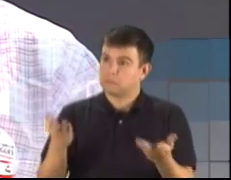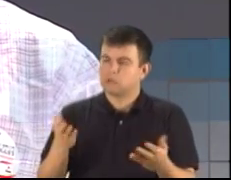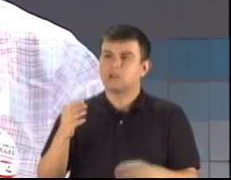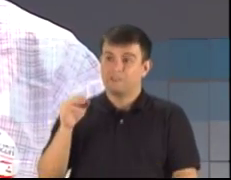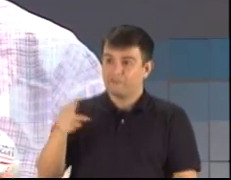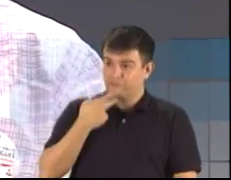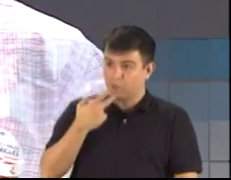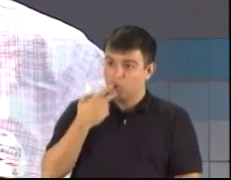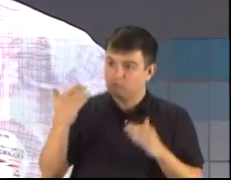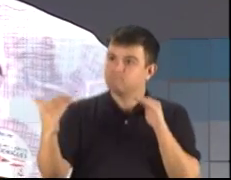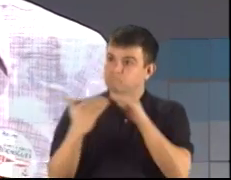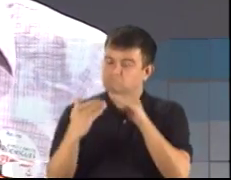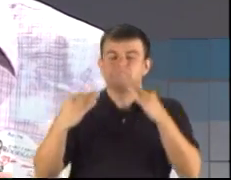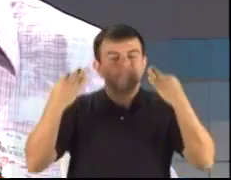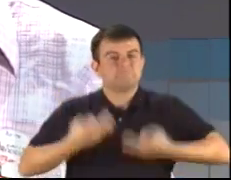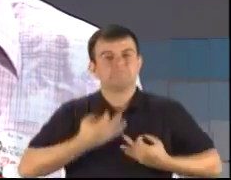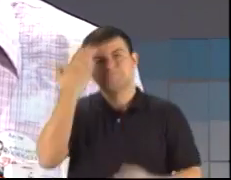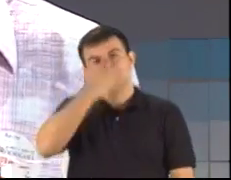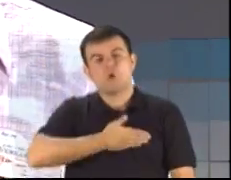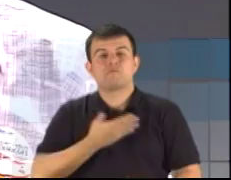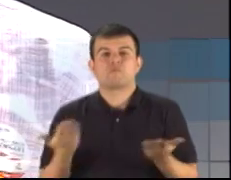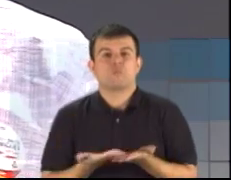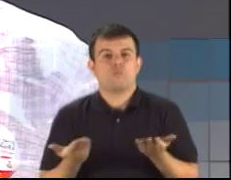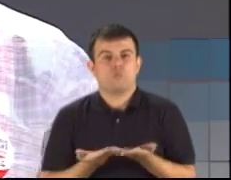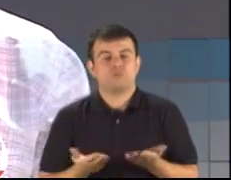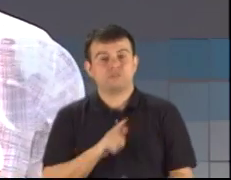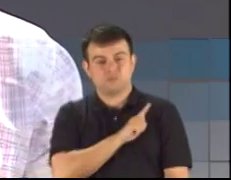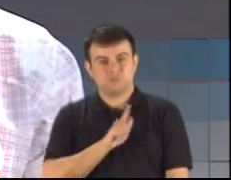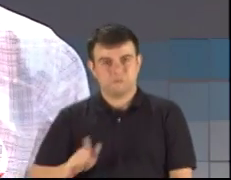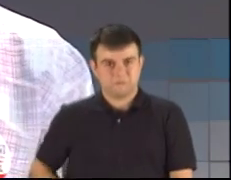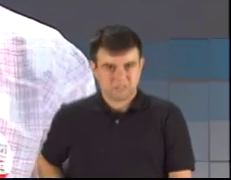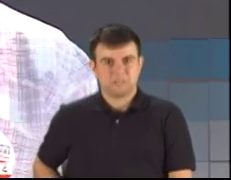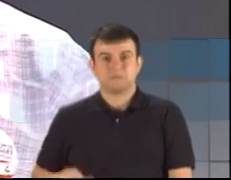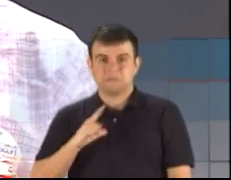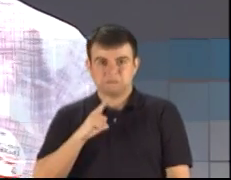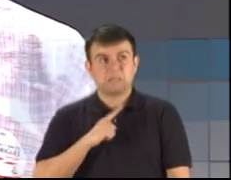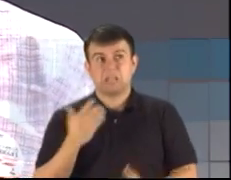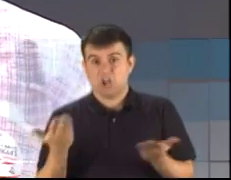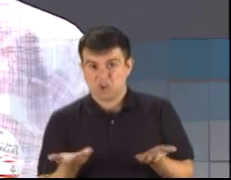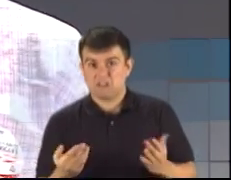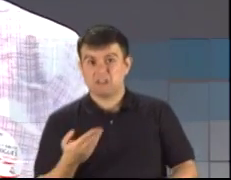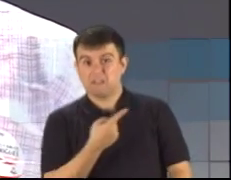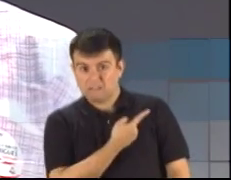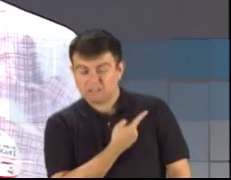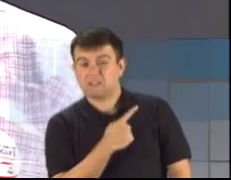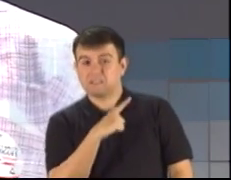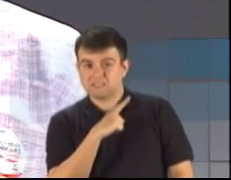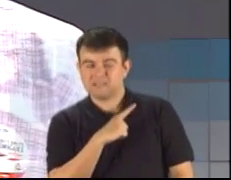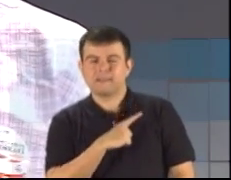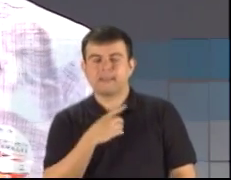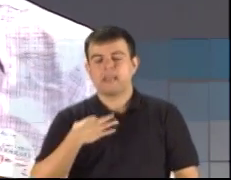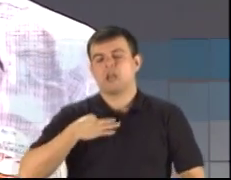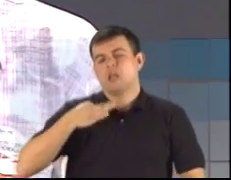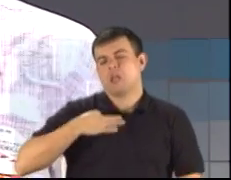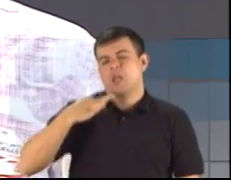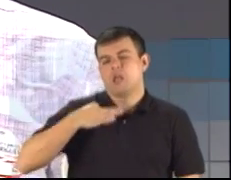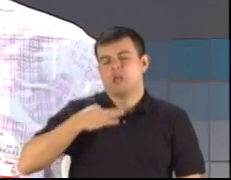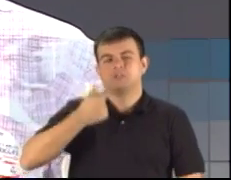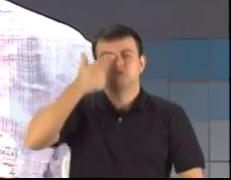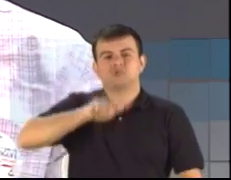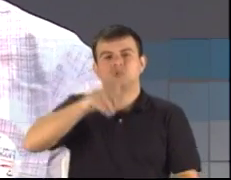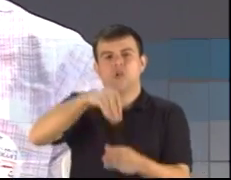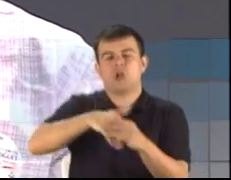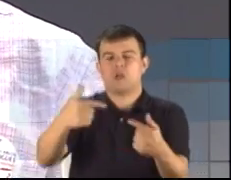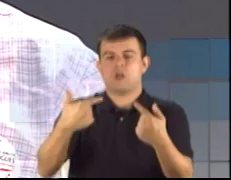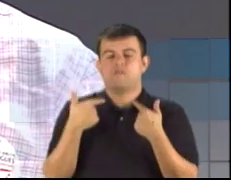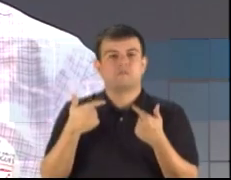que o nosso atual governo, que hoje está aí querendo fazer a sua própria reeleição, não está conseguindo,